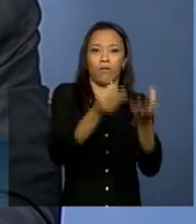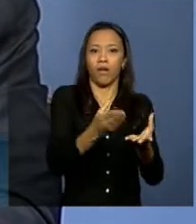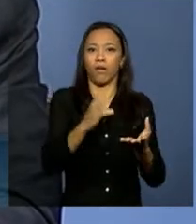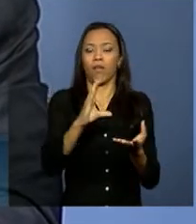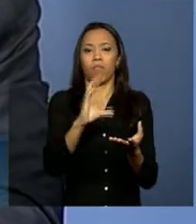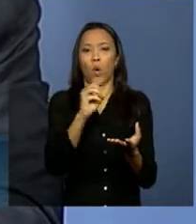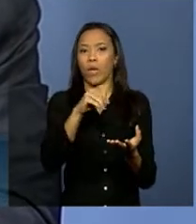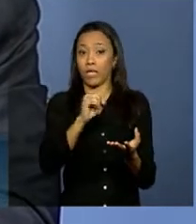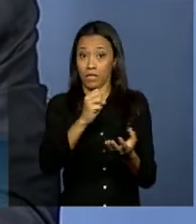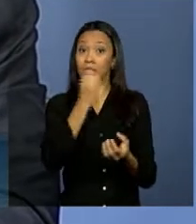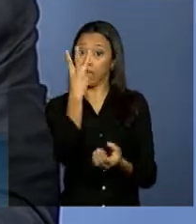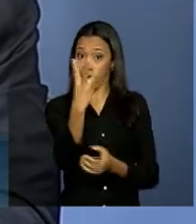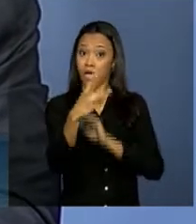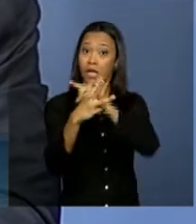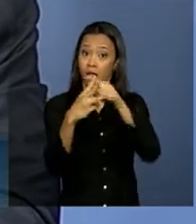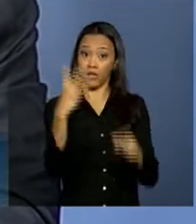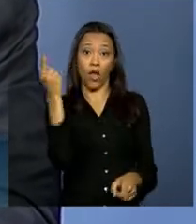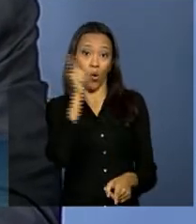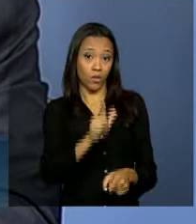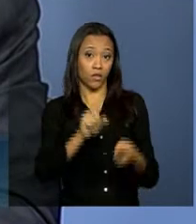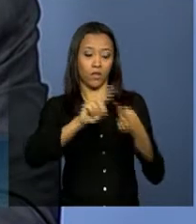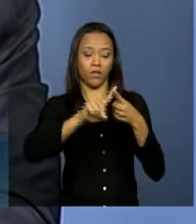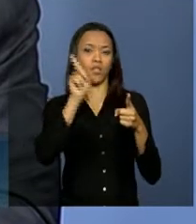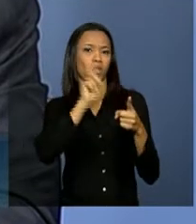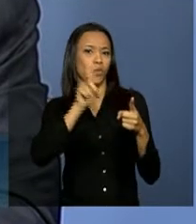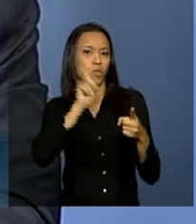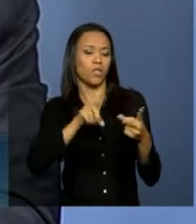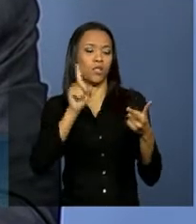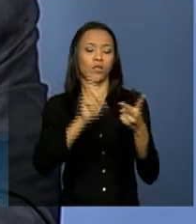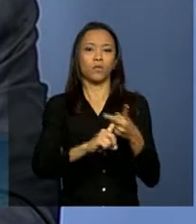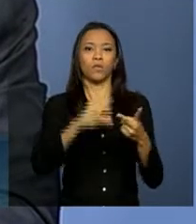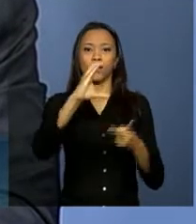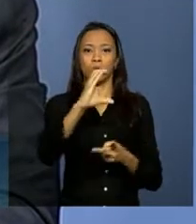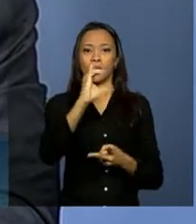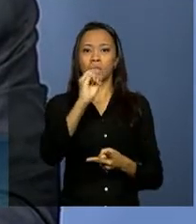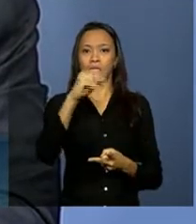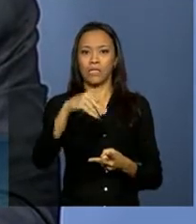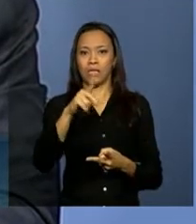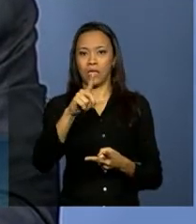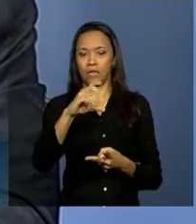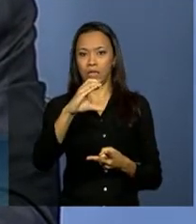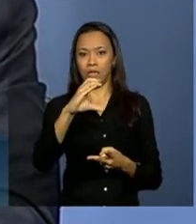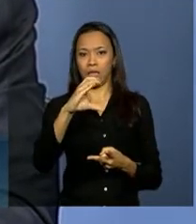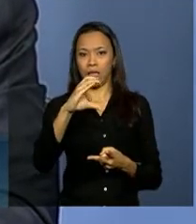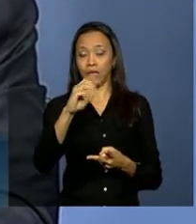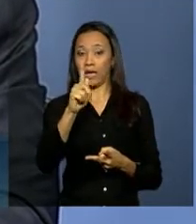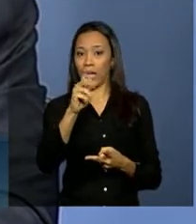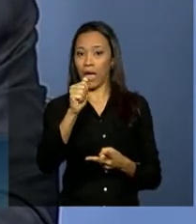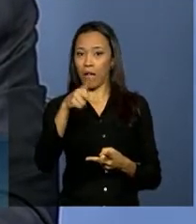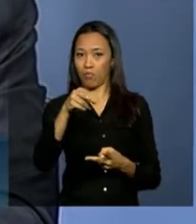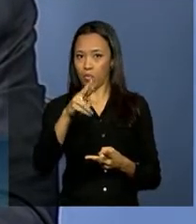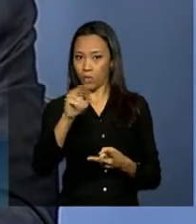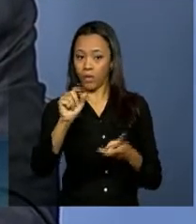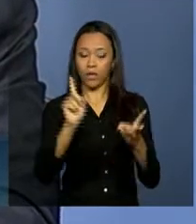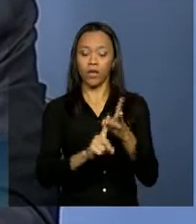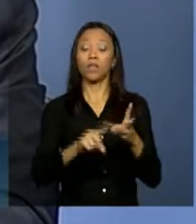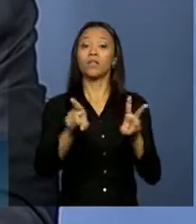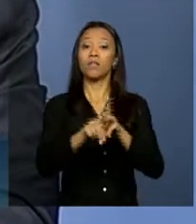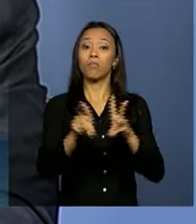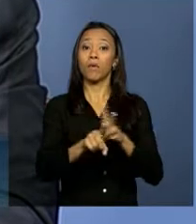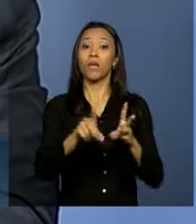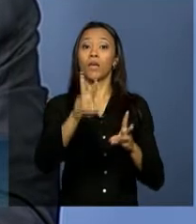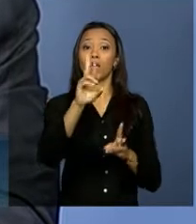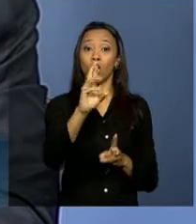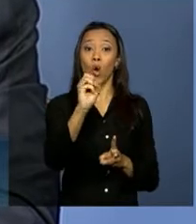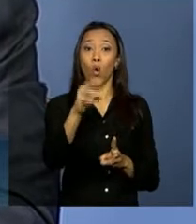fizeram. Então, os Estados Unidos foi um deles, Singapura e Hong Kong. Esses três países já ratificaram.